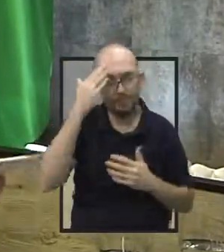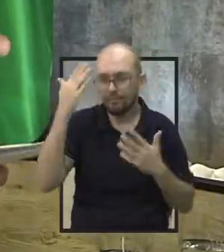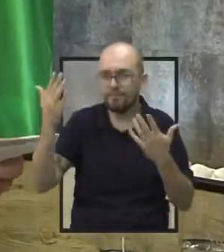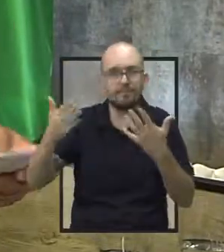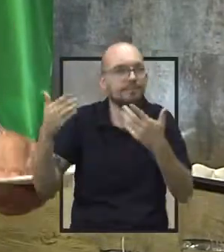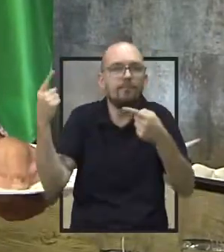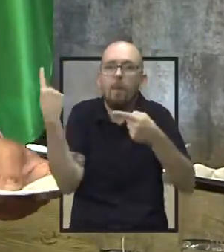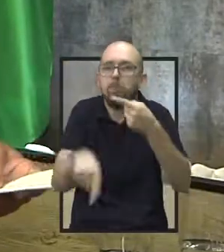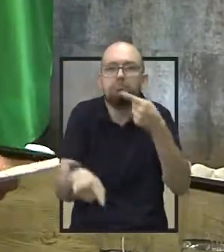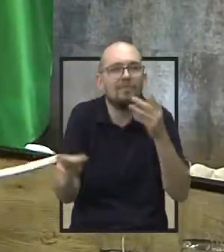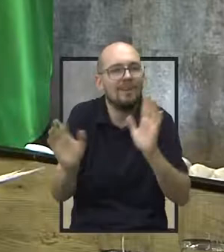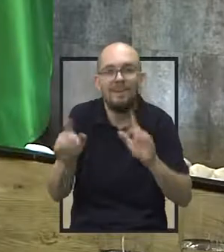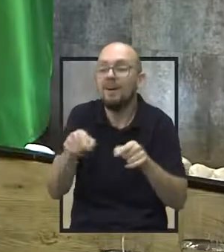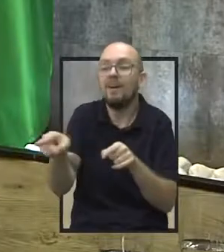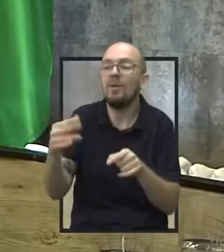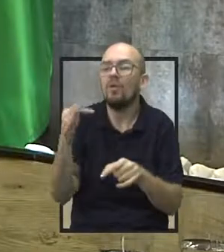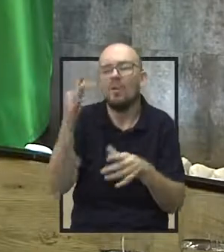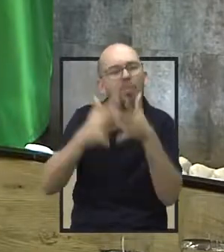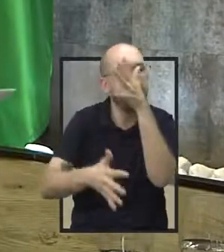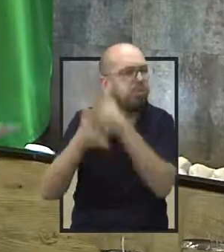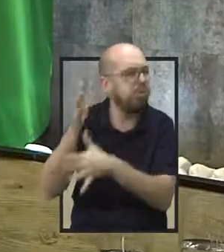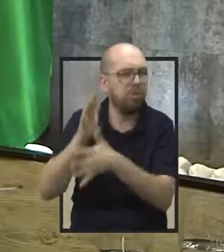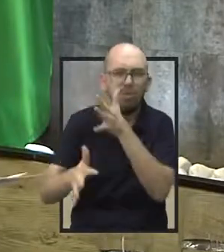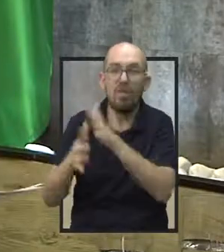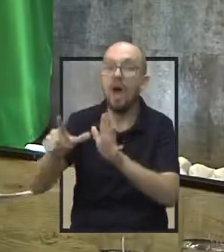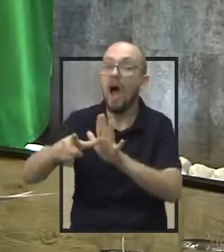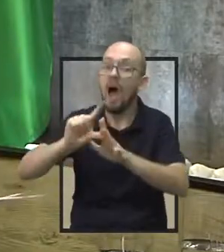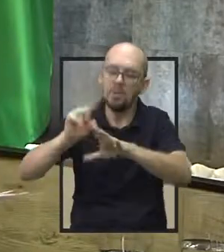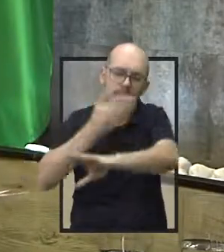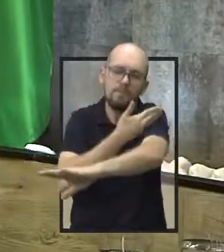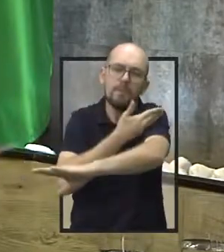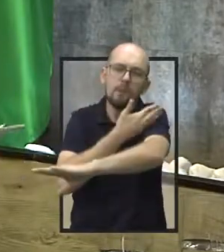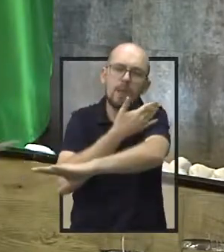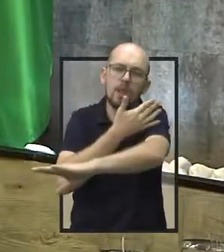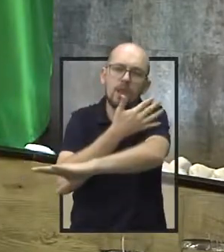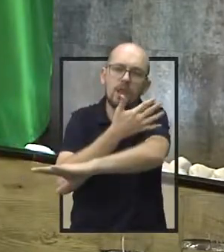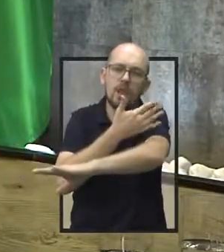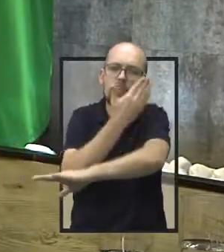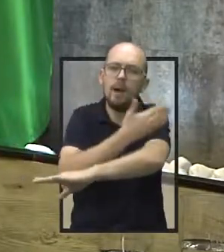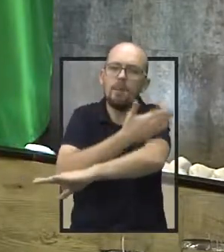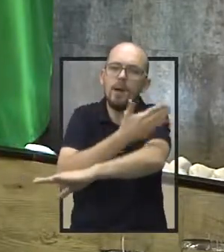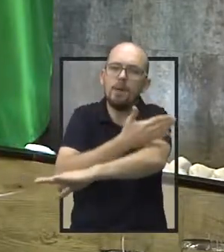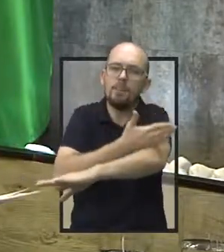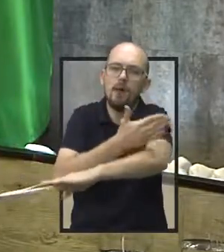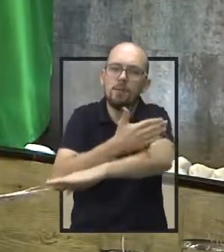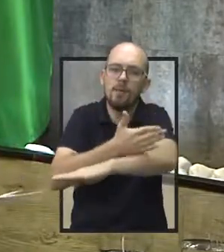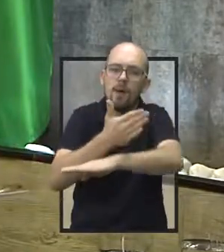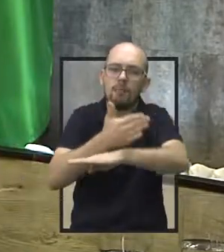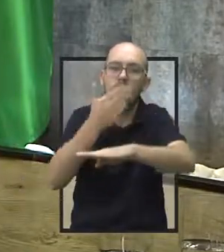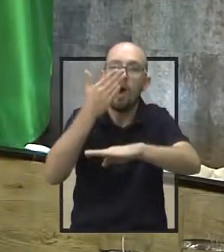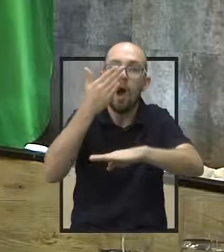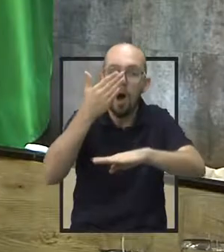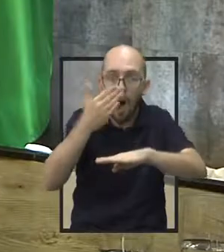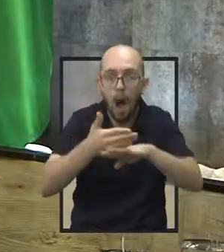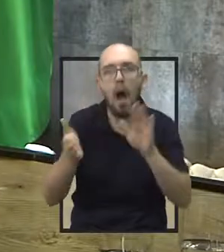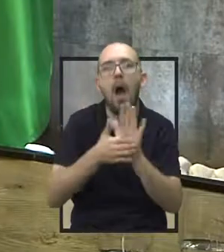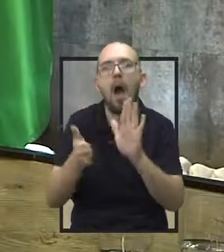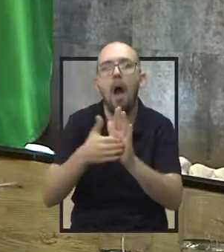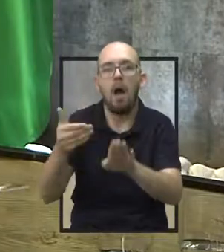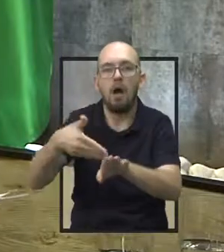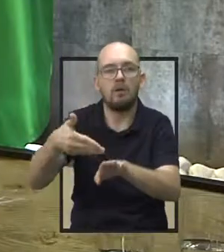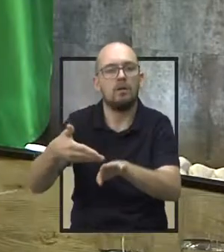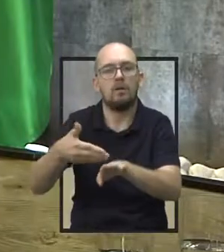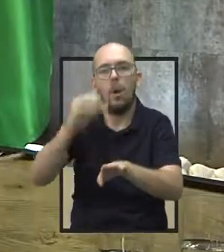vai proporcionar a toda aquela discussão que foi feita com antecedência. Então, nesse momento, realmente, eu peço que todos os